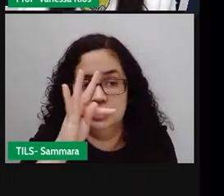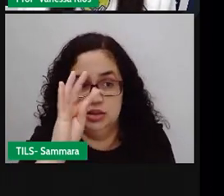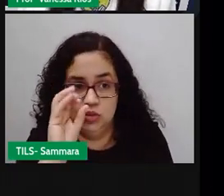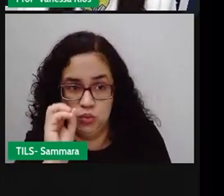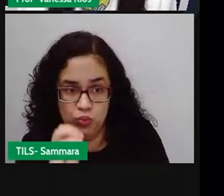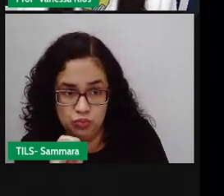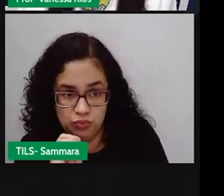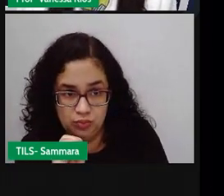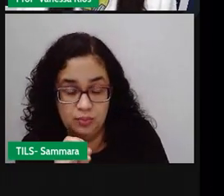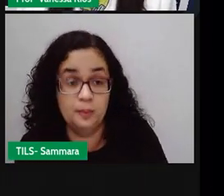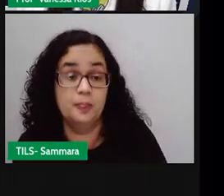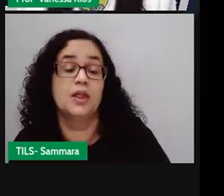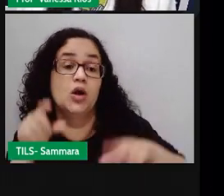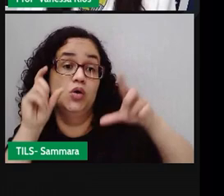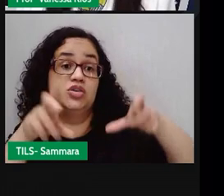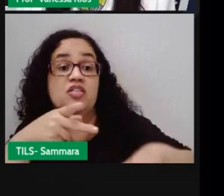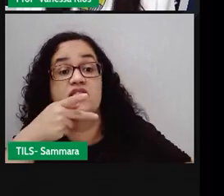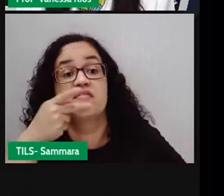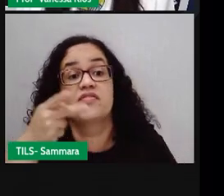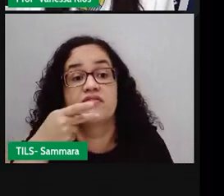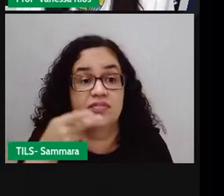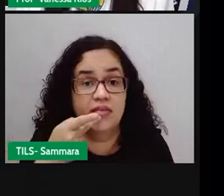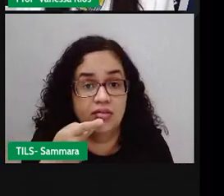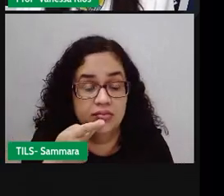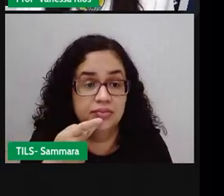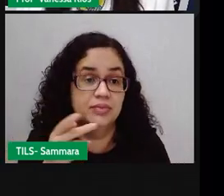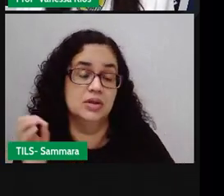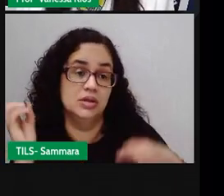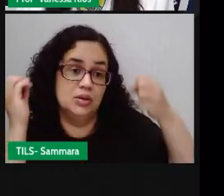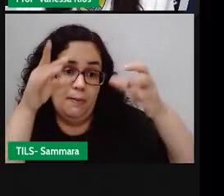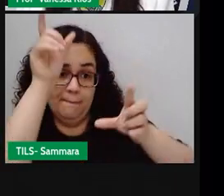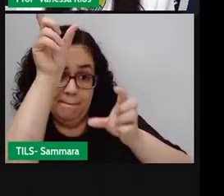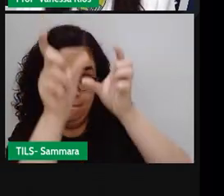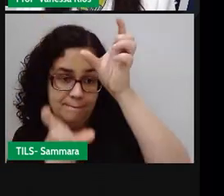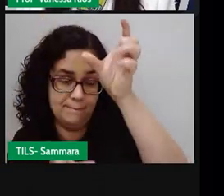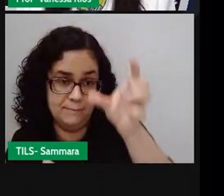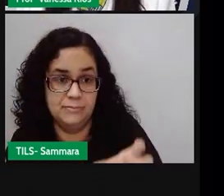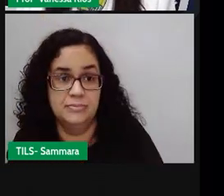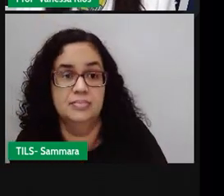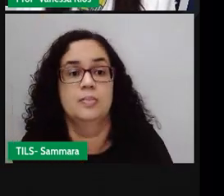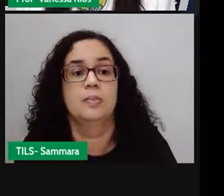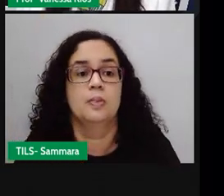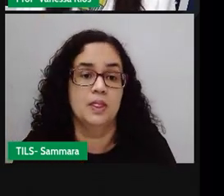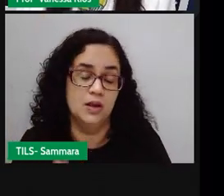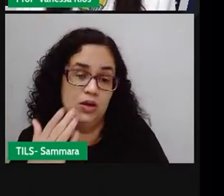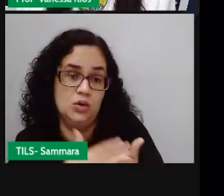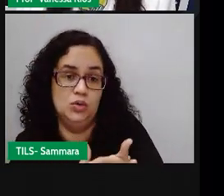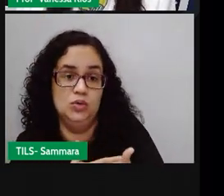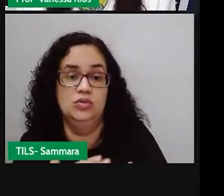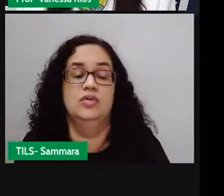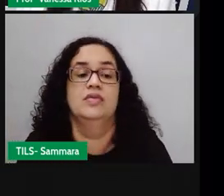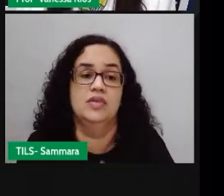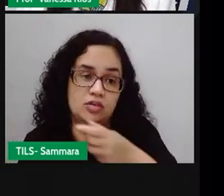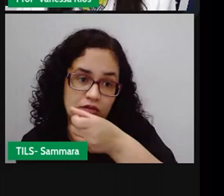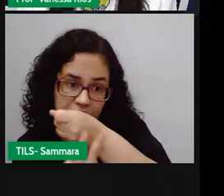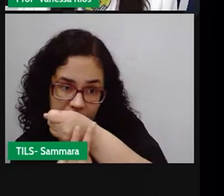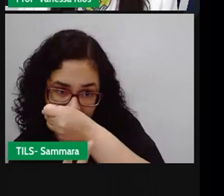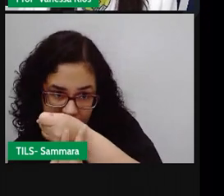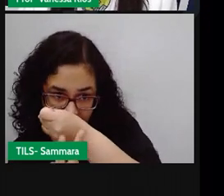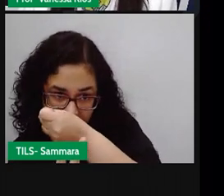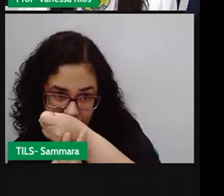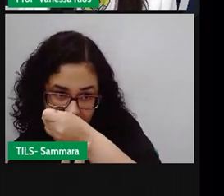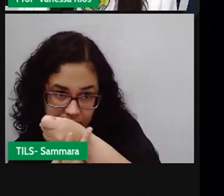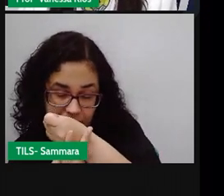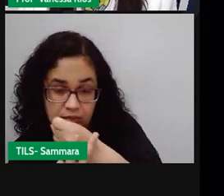discurso onde as falas saem diretamente dos personagens, ele é introduzido por um verbo de elocução, que é um